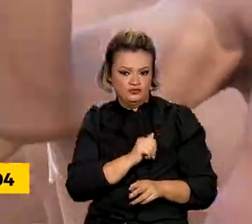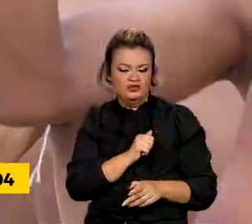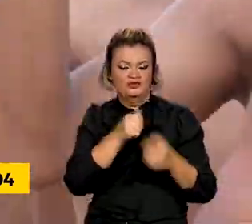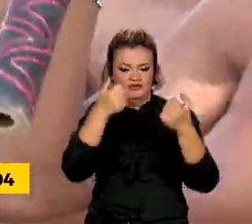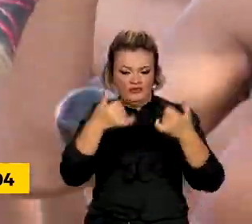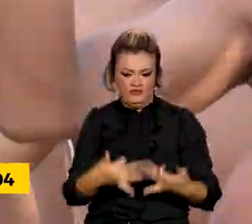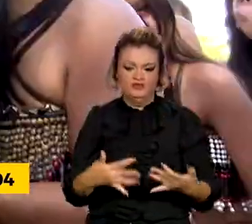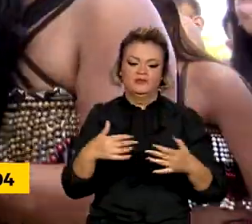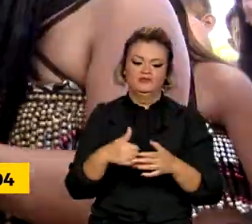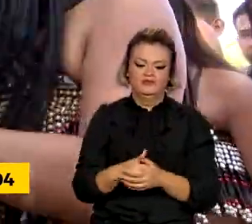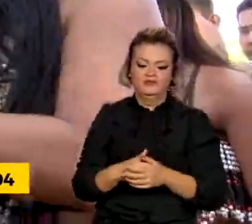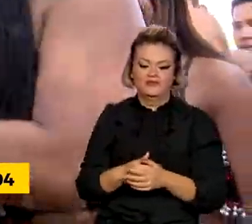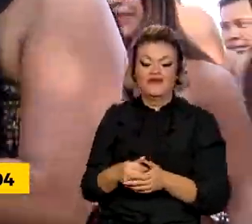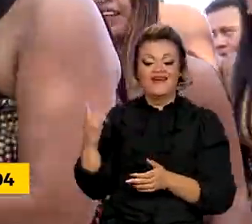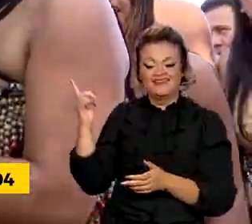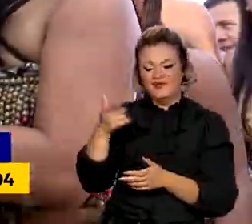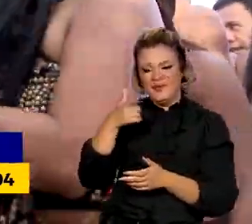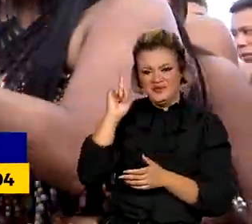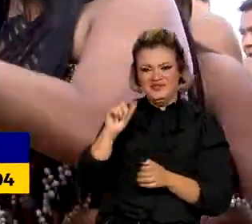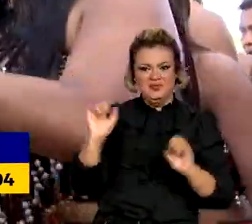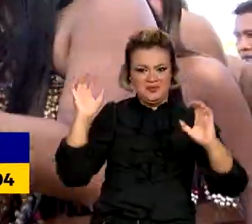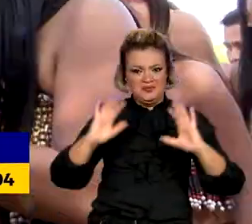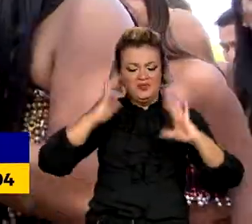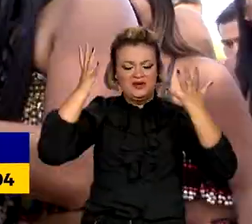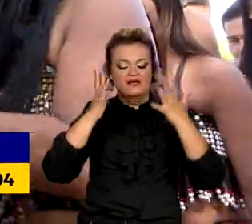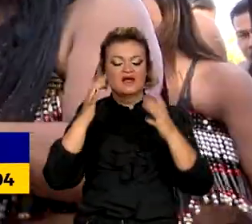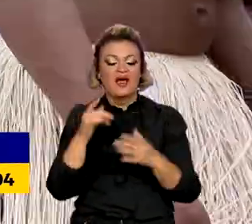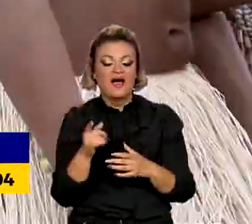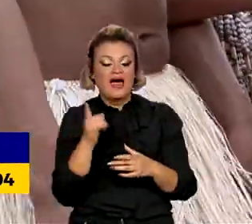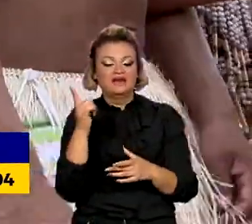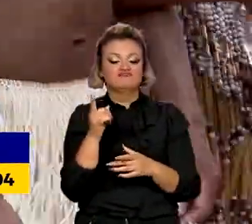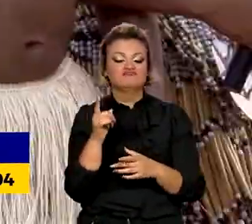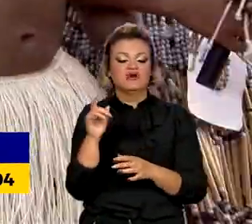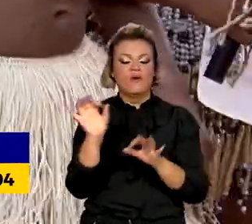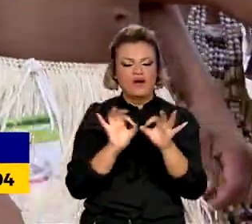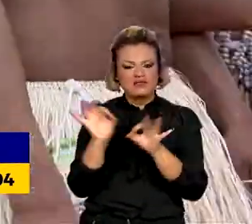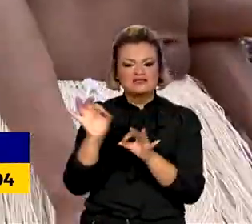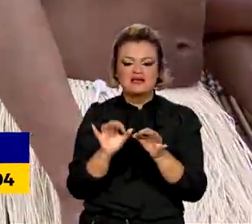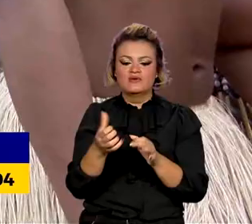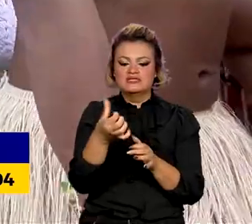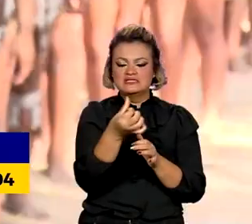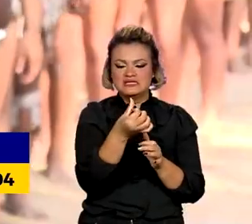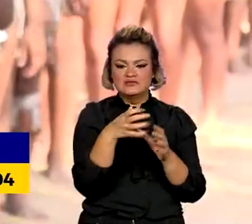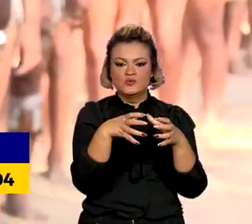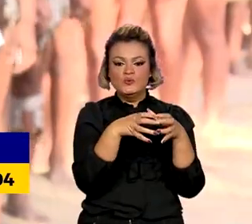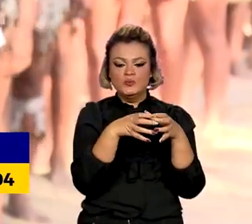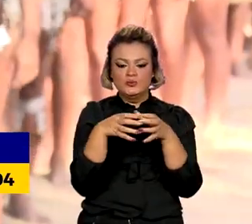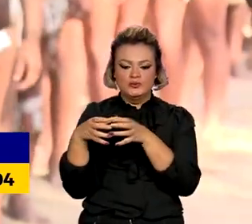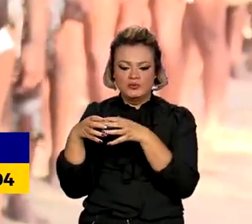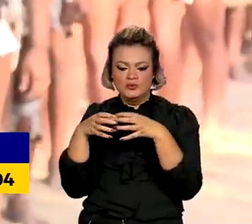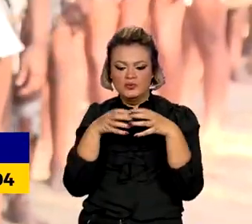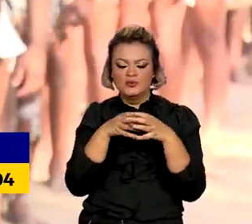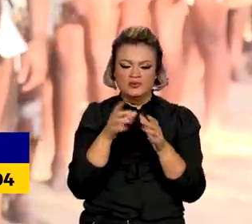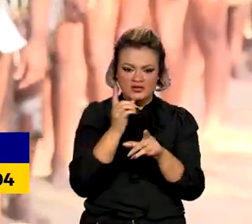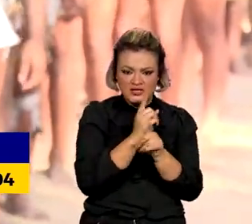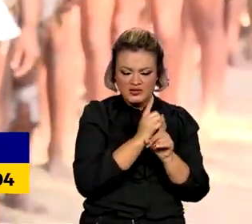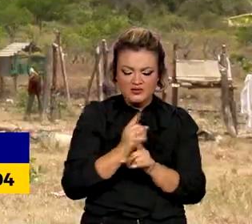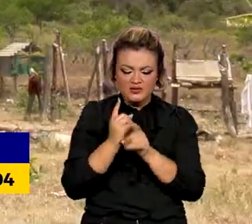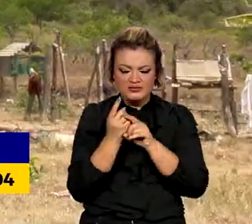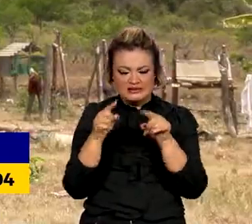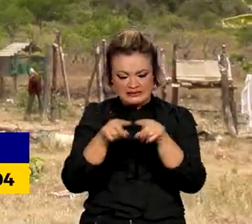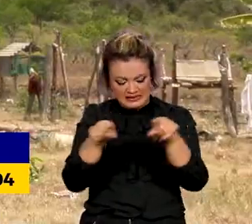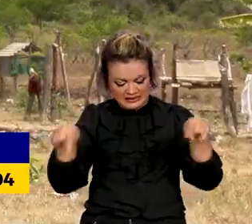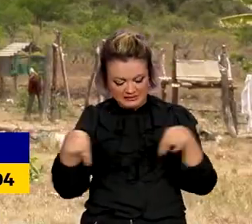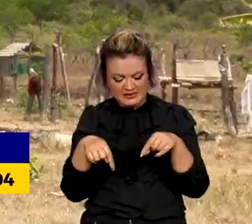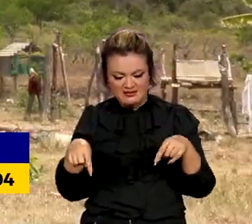celebrações do Dia dos Povos Indígenas, foram criados e retomados seis grupos técnicos que vão identificar e delimitar